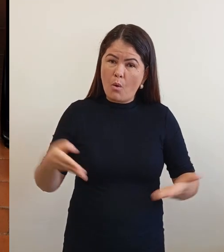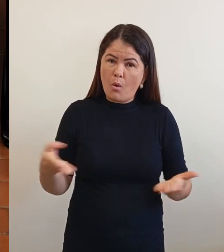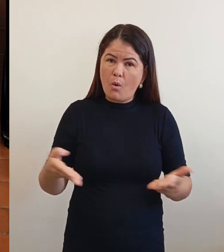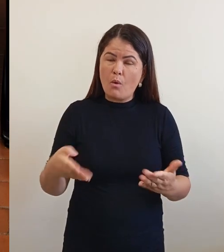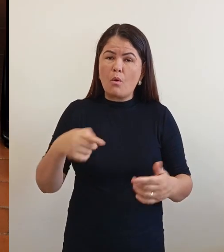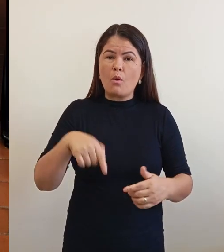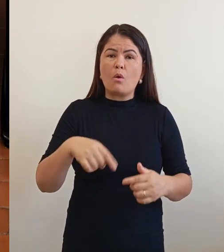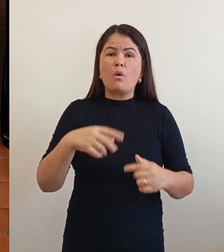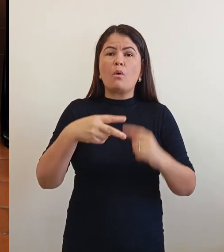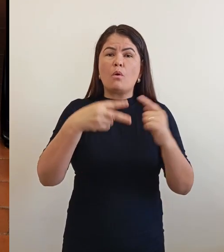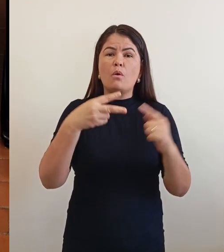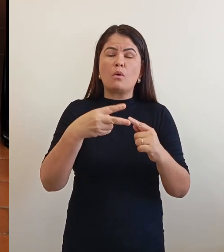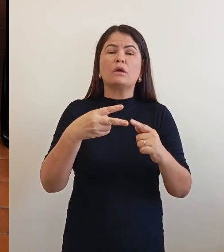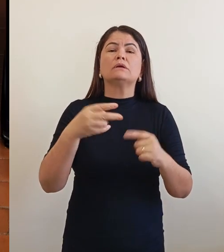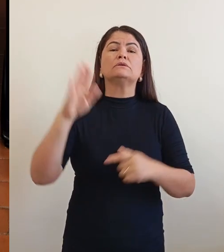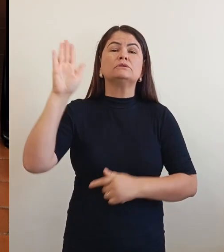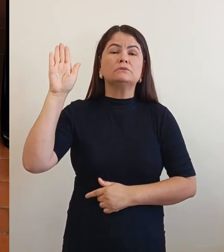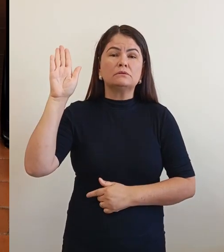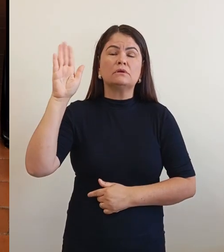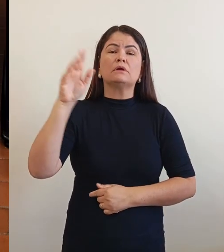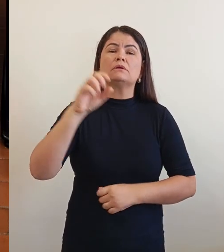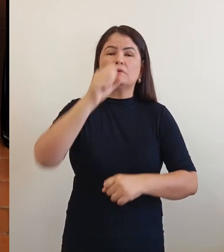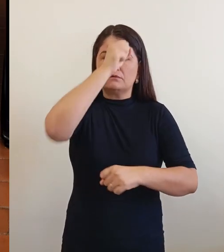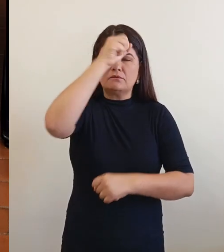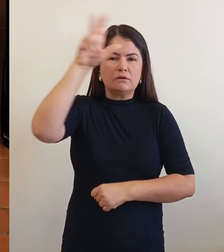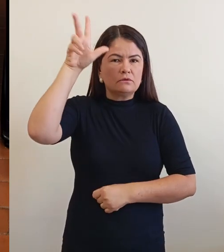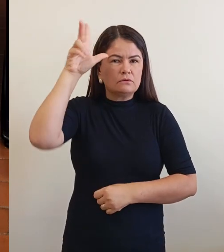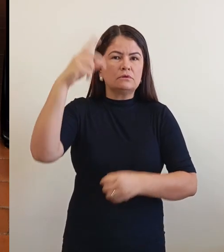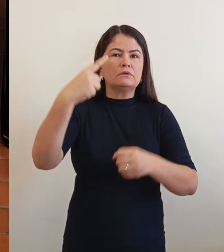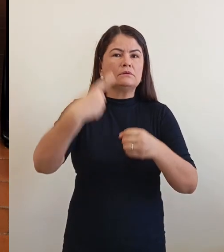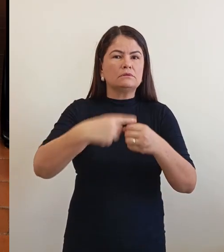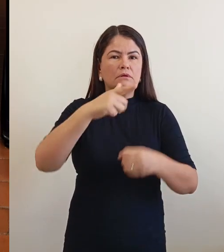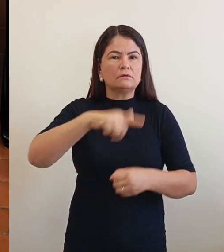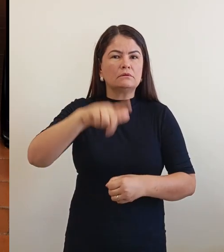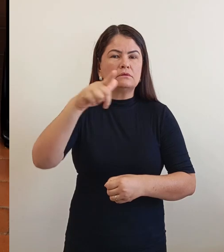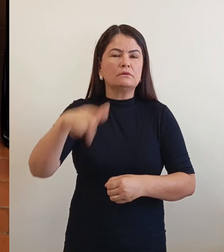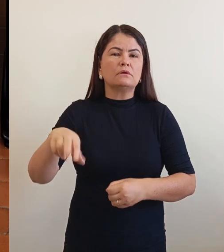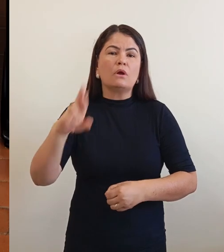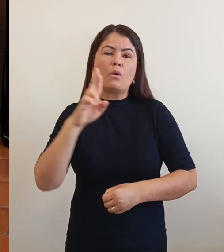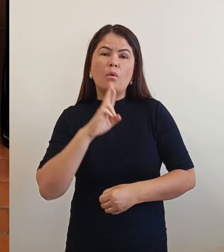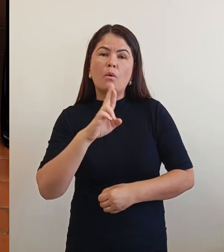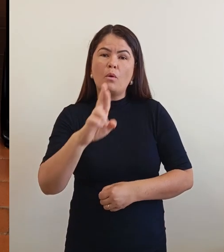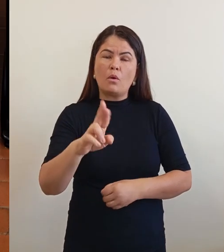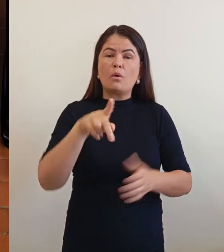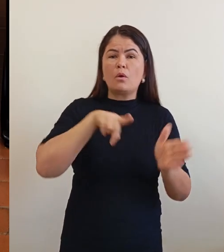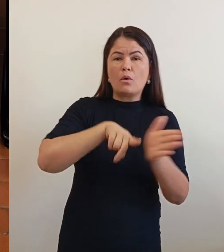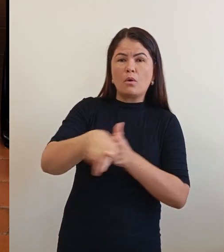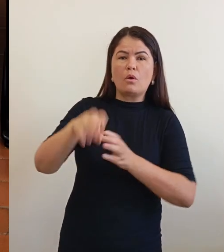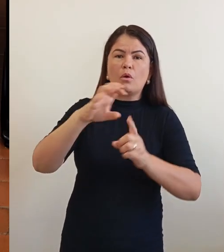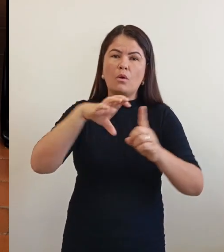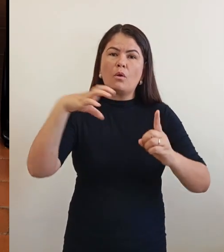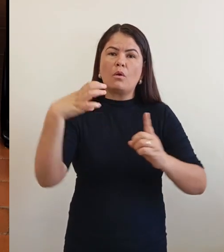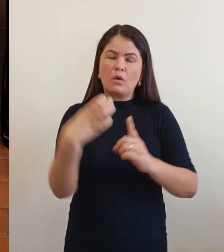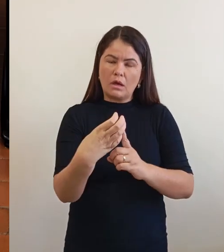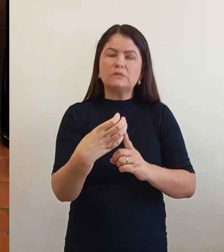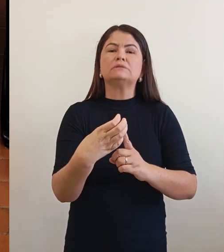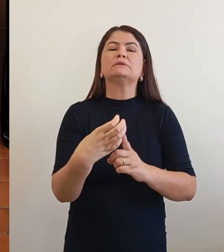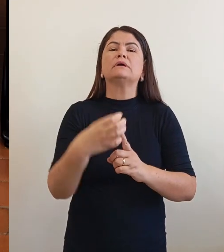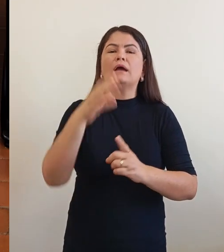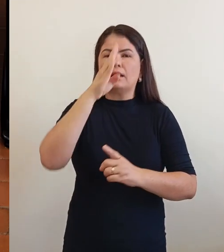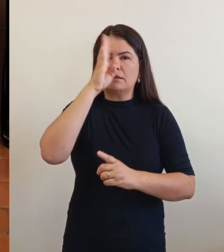Prefeitura da cidade de Goiás, que responderão as perguntas que a comunidade acadêmica fez de forma livre.